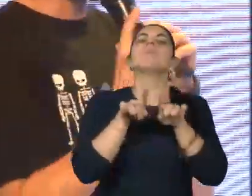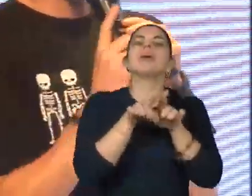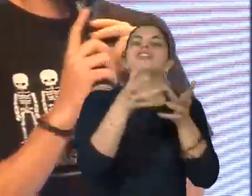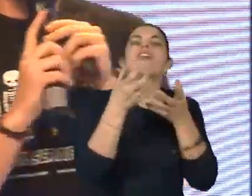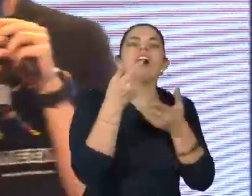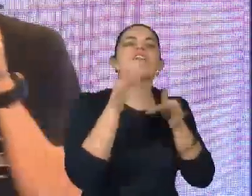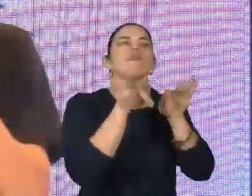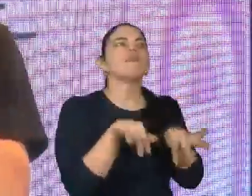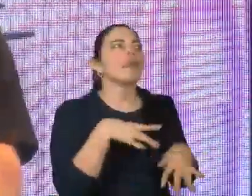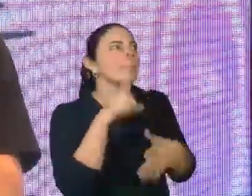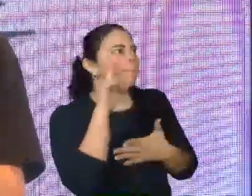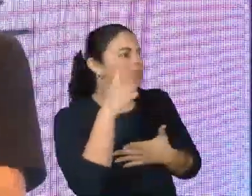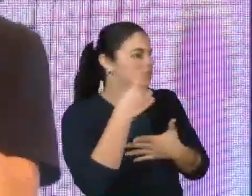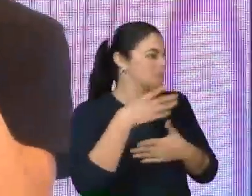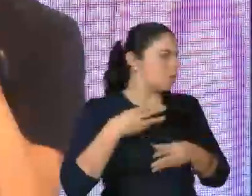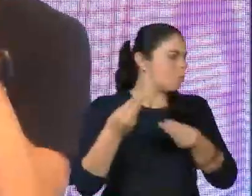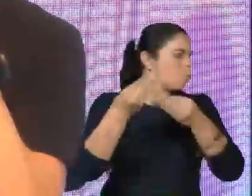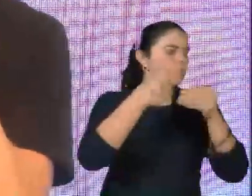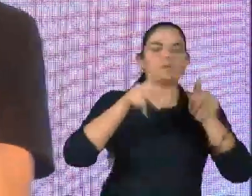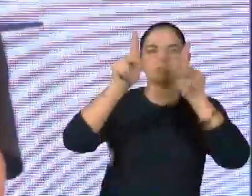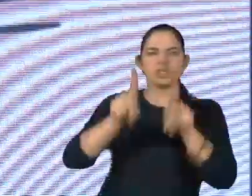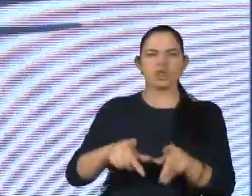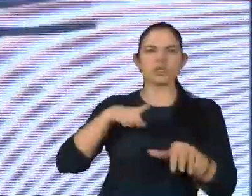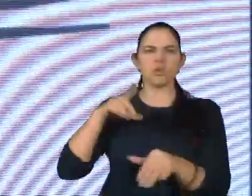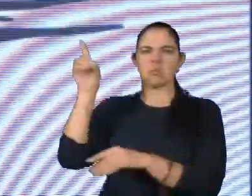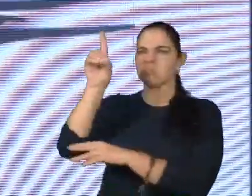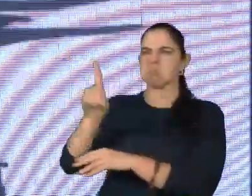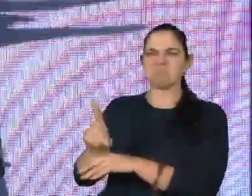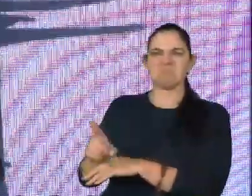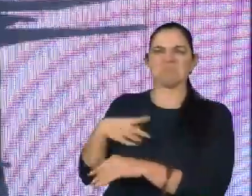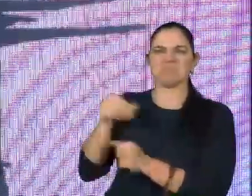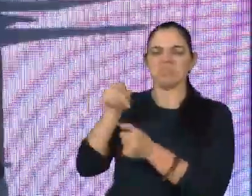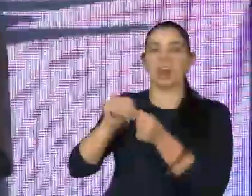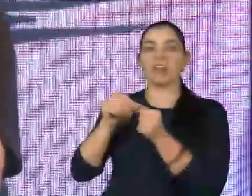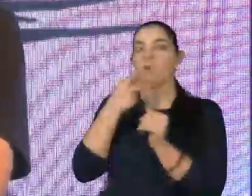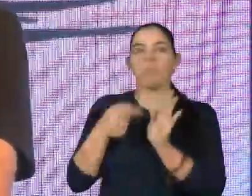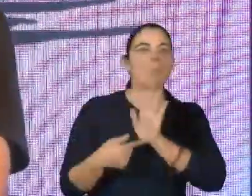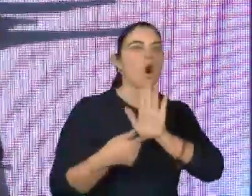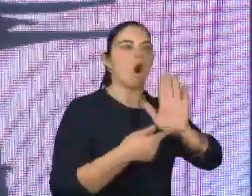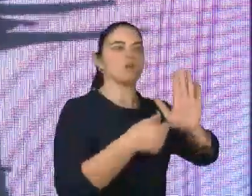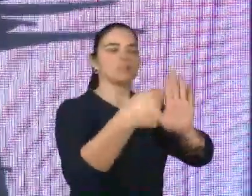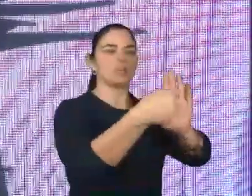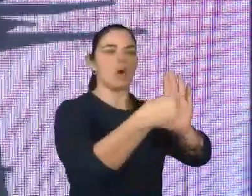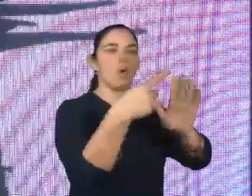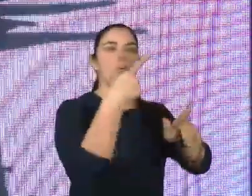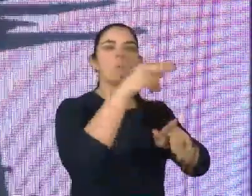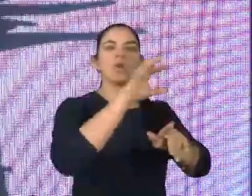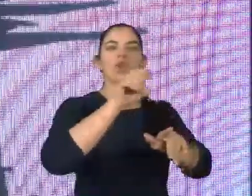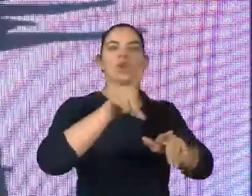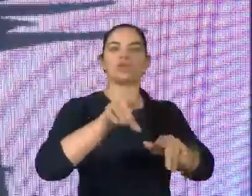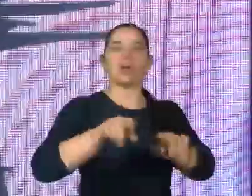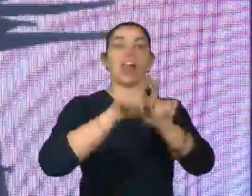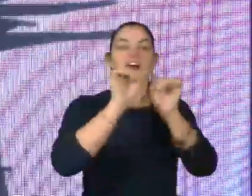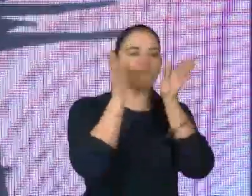se a gente parar para avaliar a maioria das campanhas com pessoas com deficiência, normalmente elas não focam nos produtos, elas focam nas pessoas,